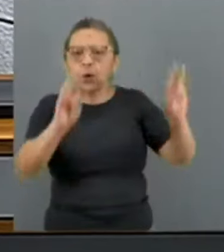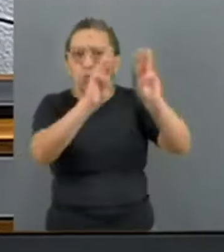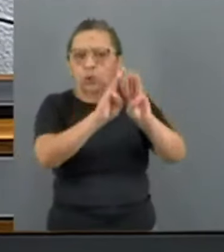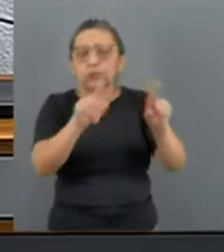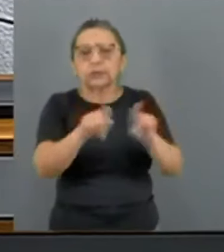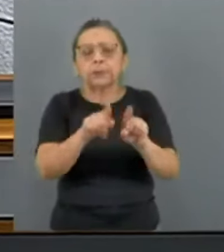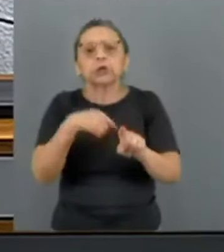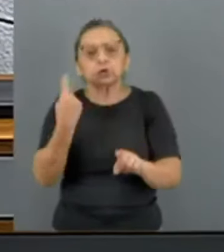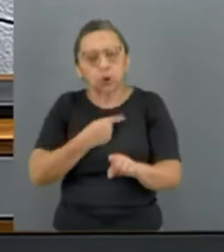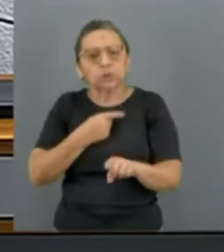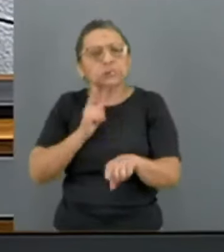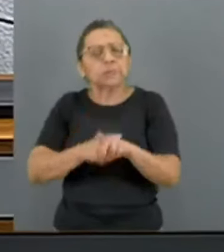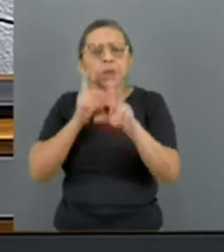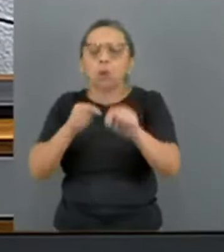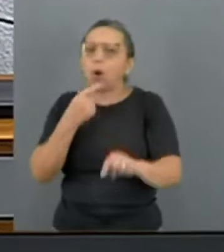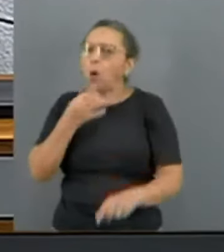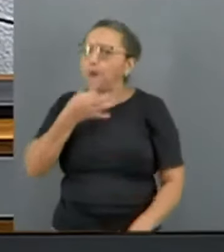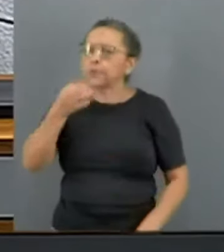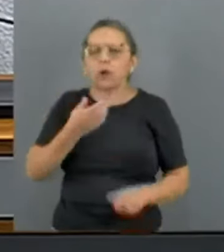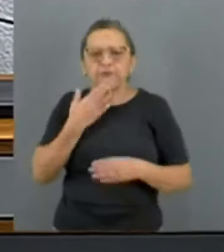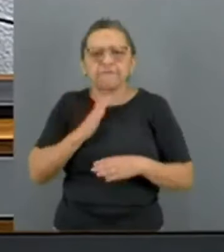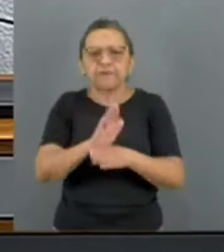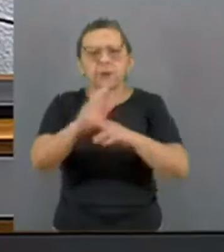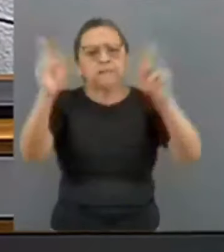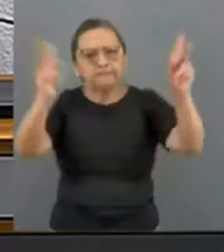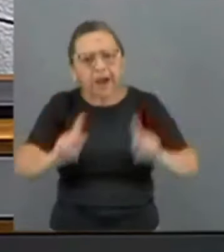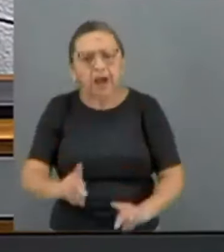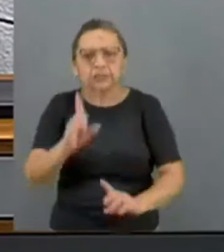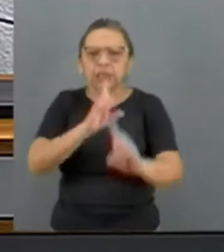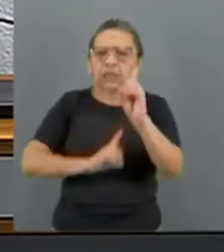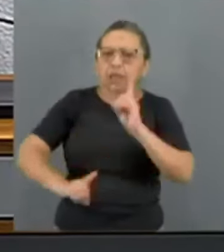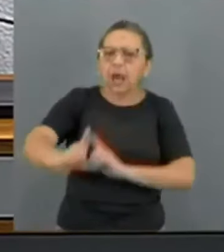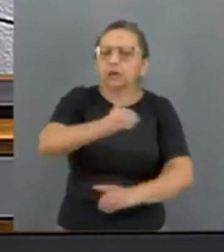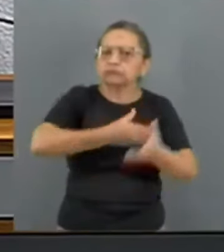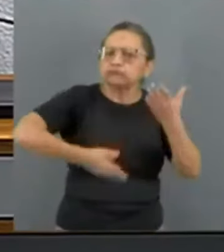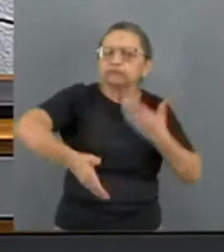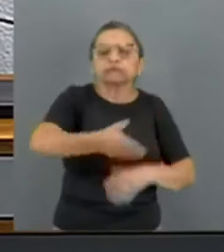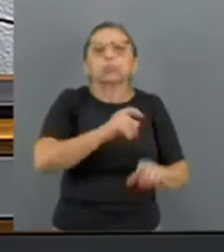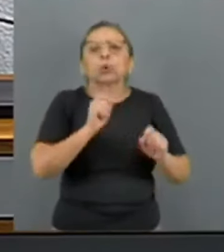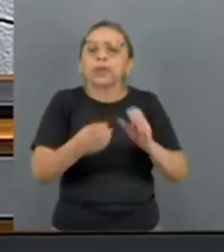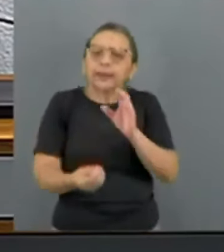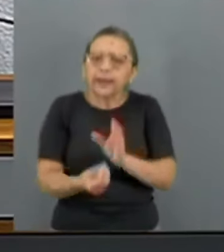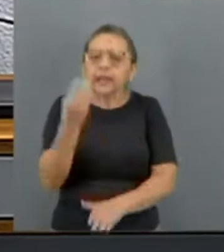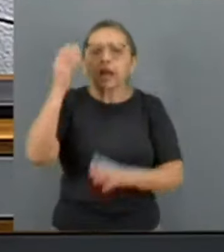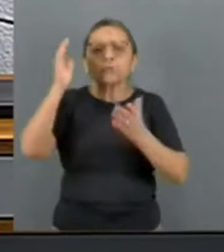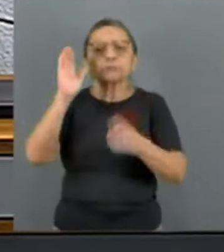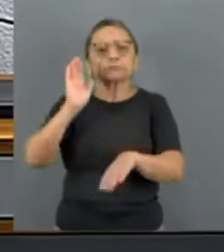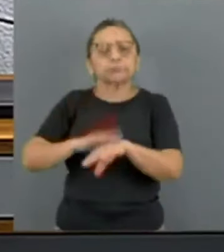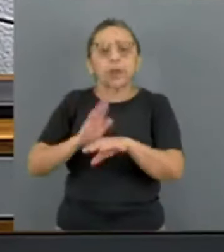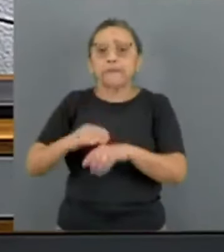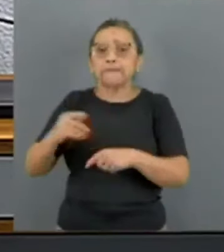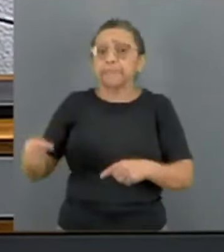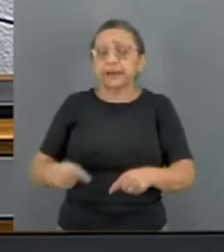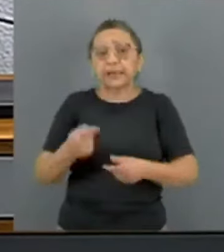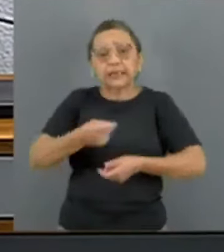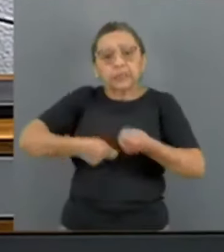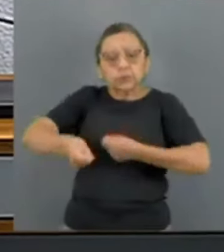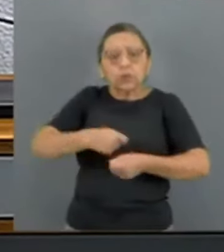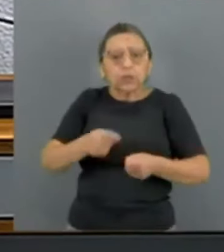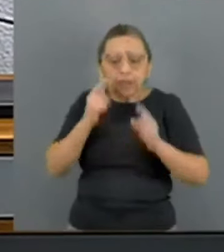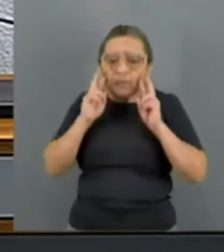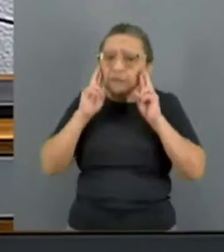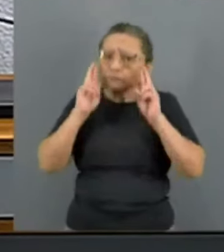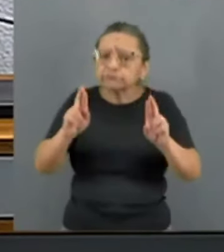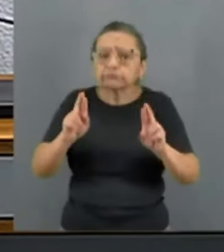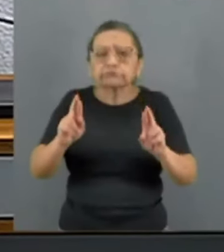posicionamos em favor da paz, do diálogo e da diplomacia. Trata-se de criar um espaço para negociação que leve em conta as